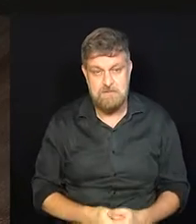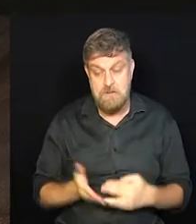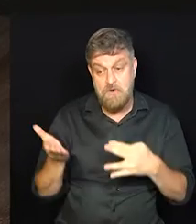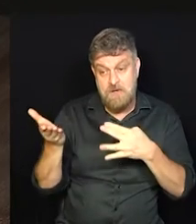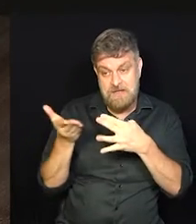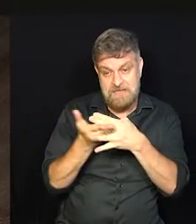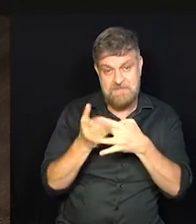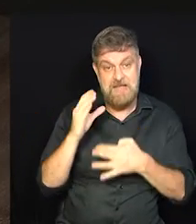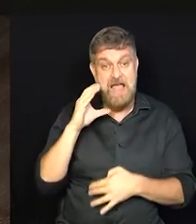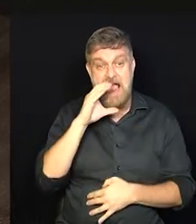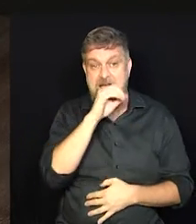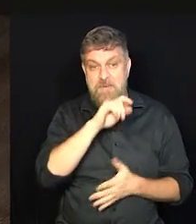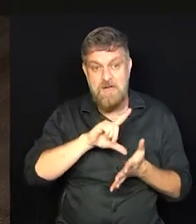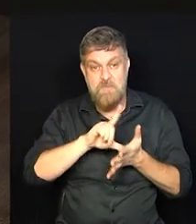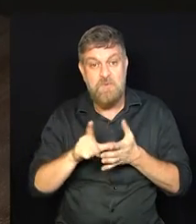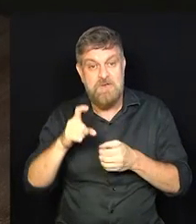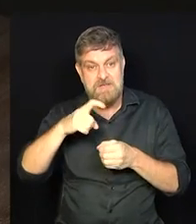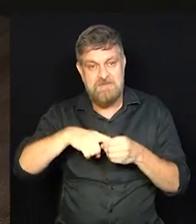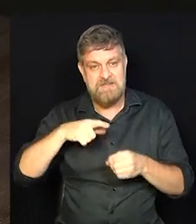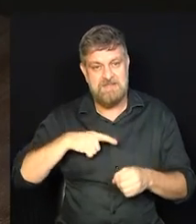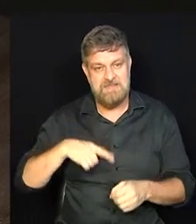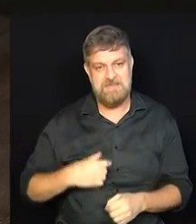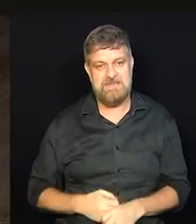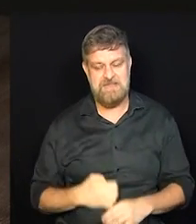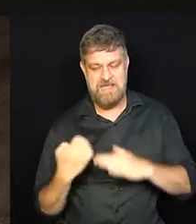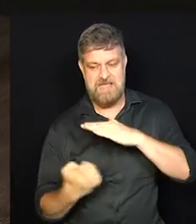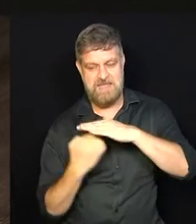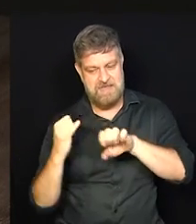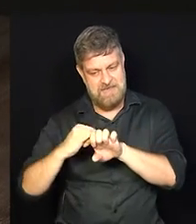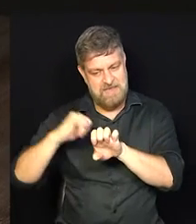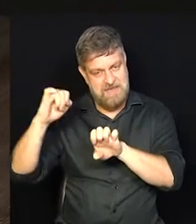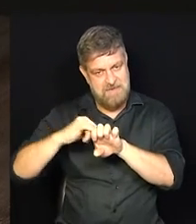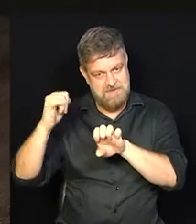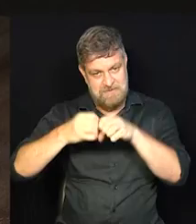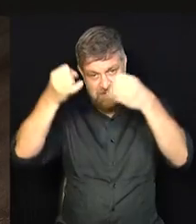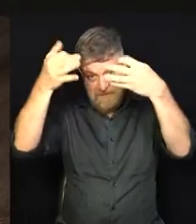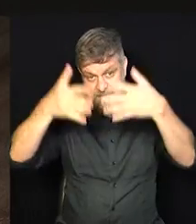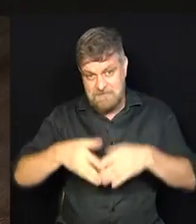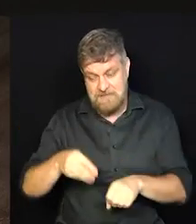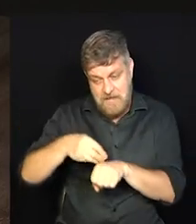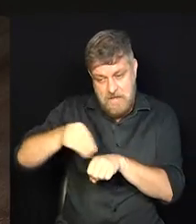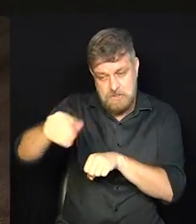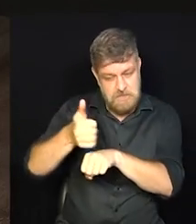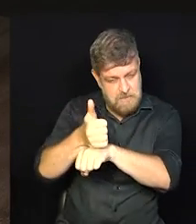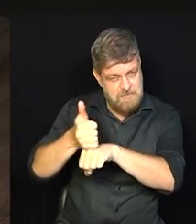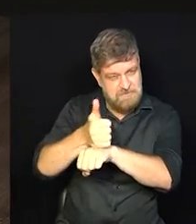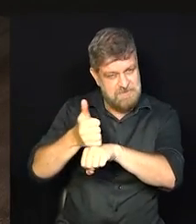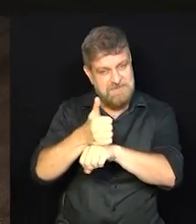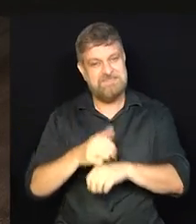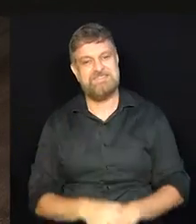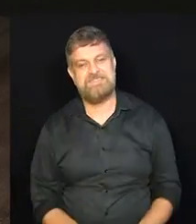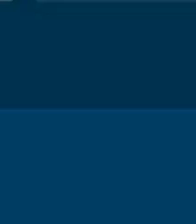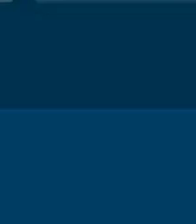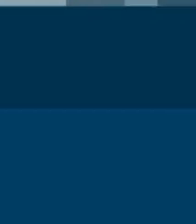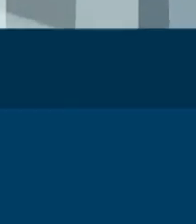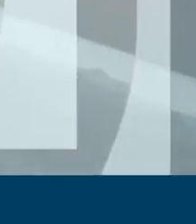gente vai para um breve intervalo e já já a gente volta com o Ser Empreendedor falando sobre a Dica do Especialista.